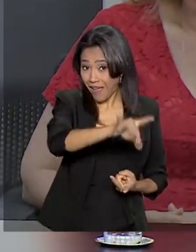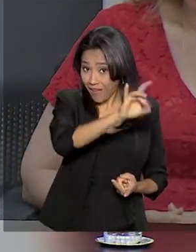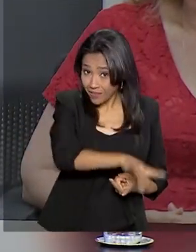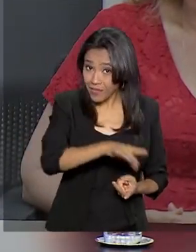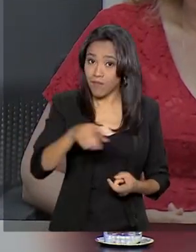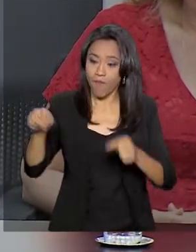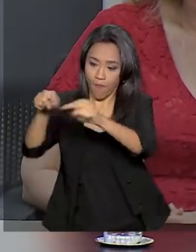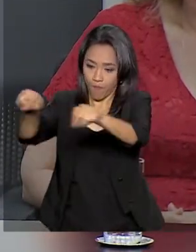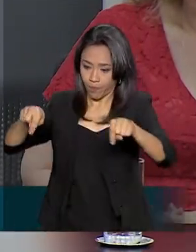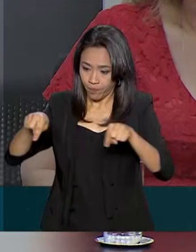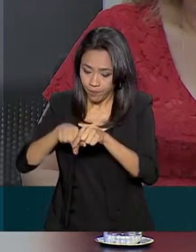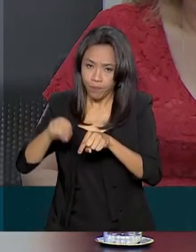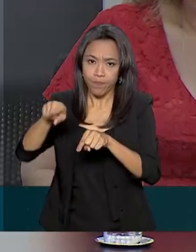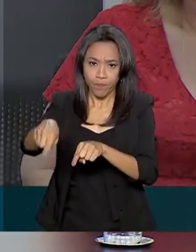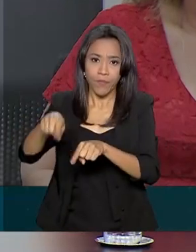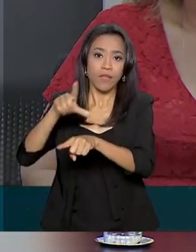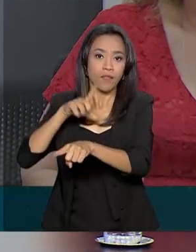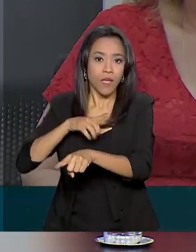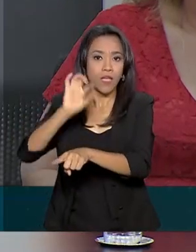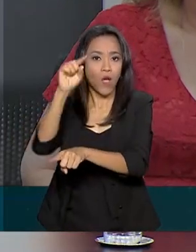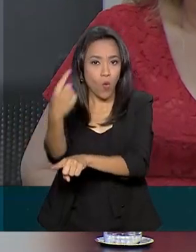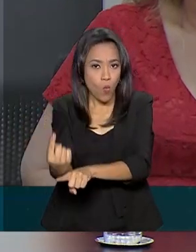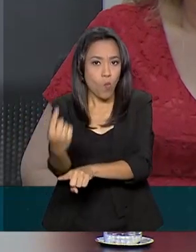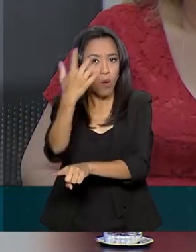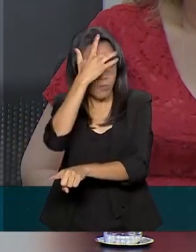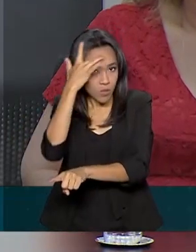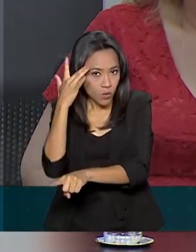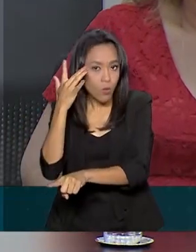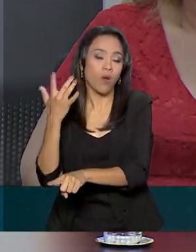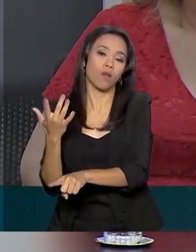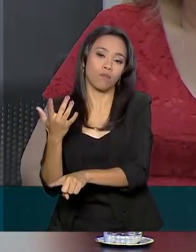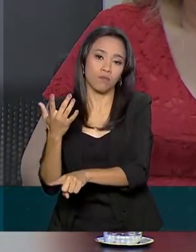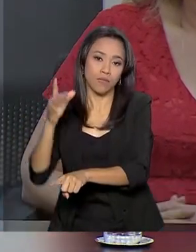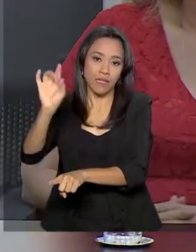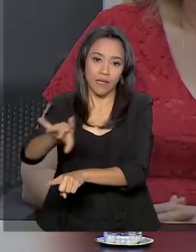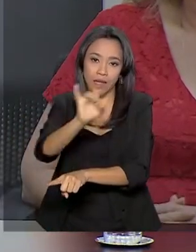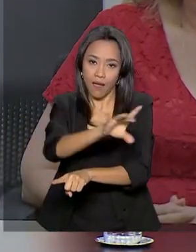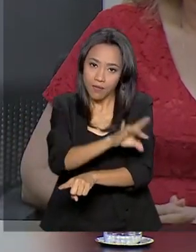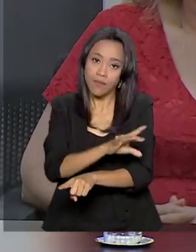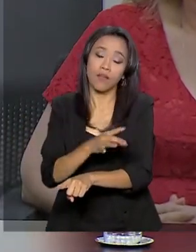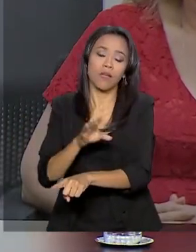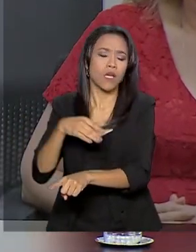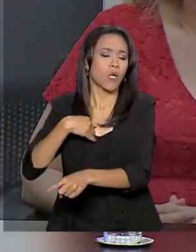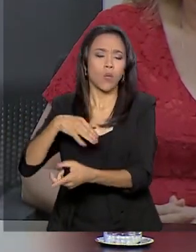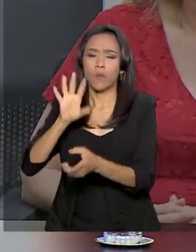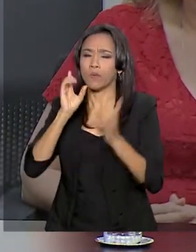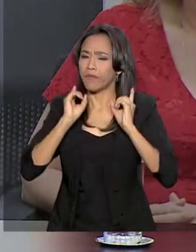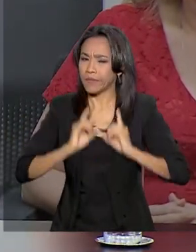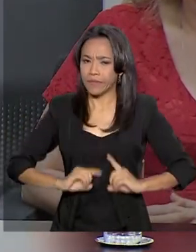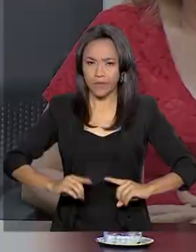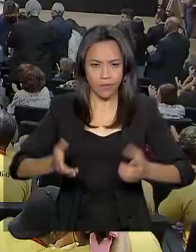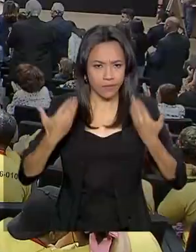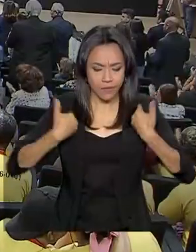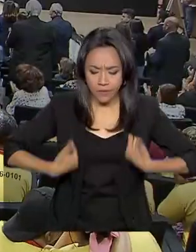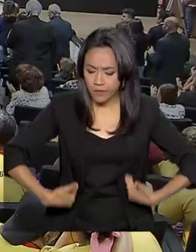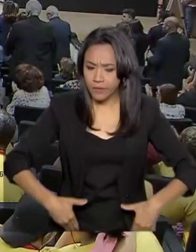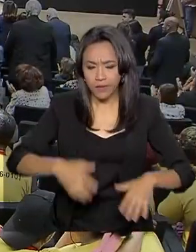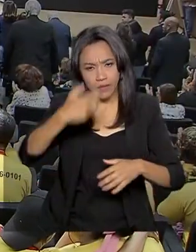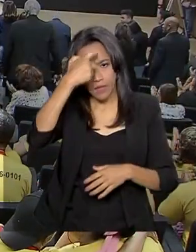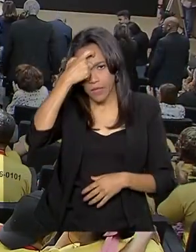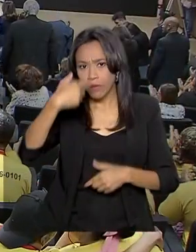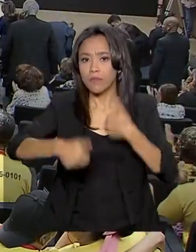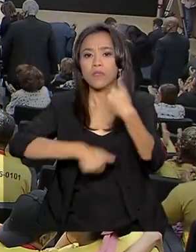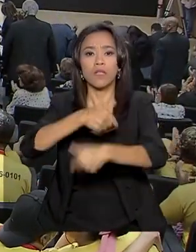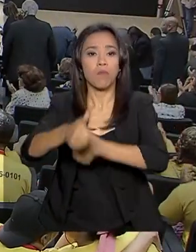tenha uma pessoa lá, no mínimo uma, com deficiência física ou intelectual trabalhando. A